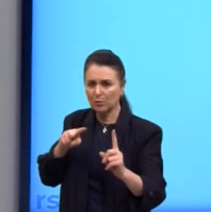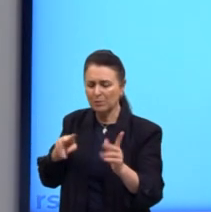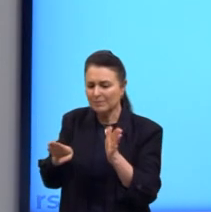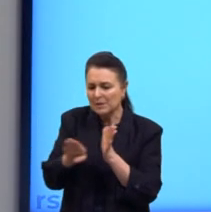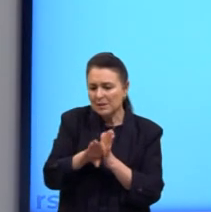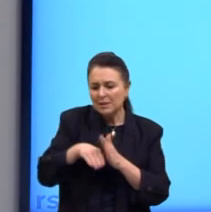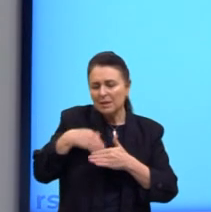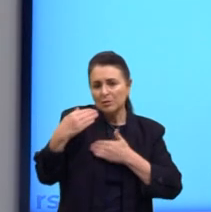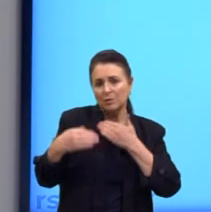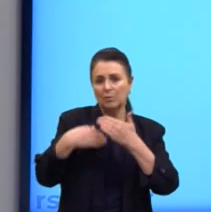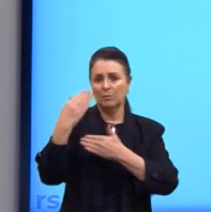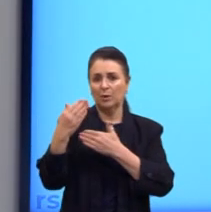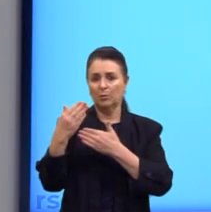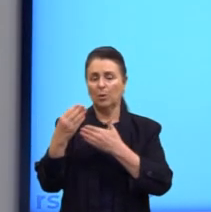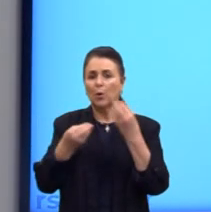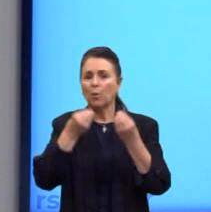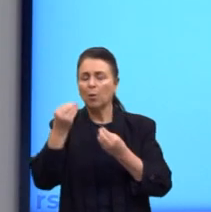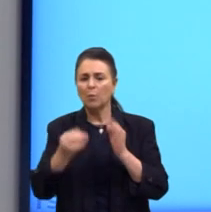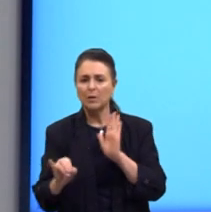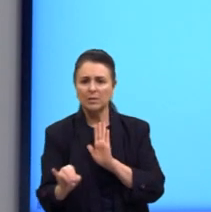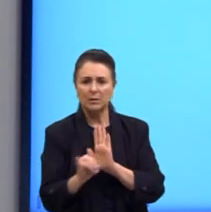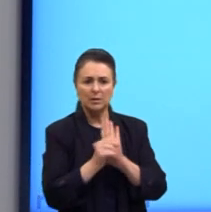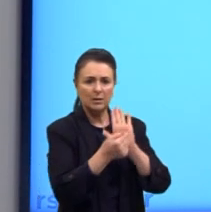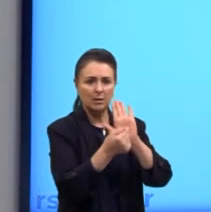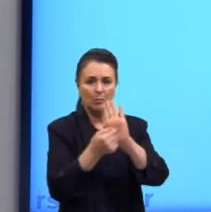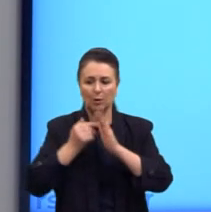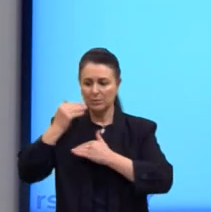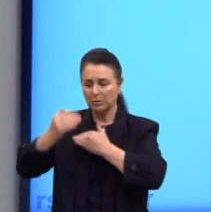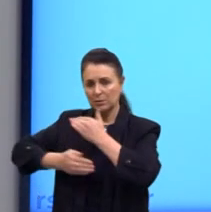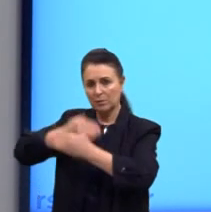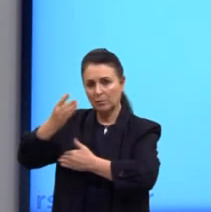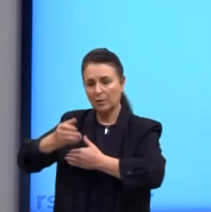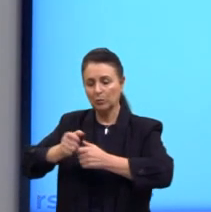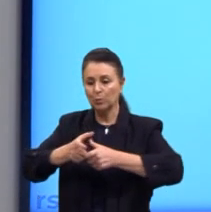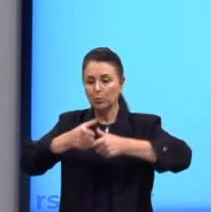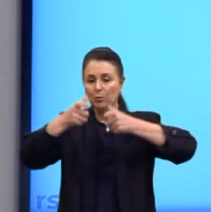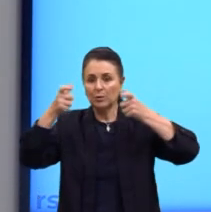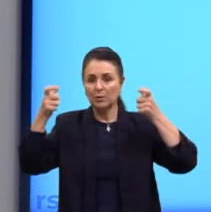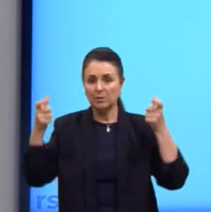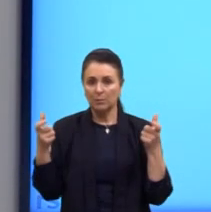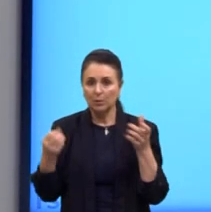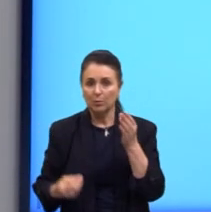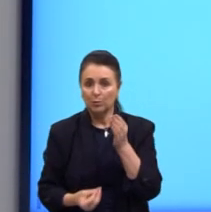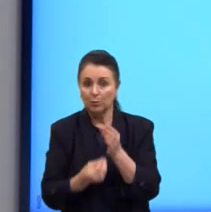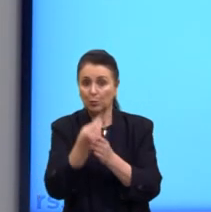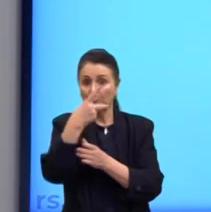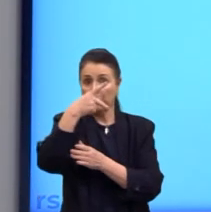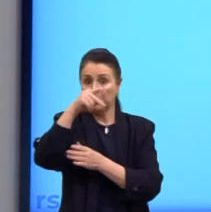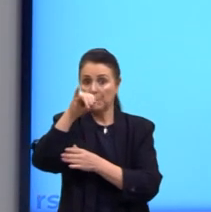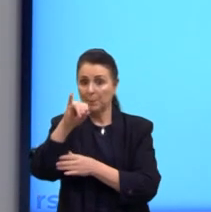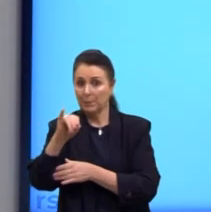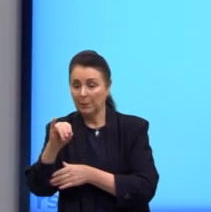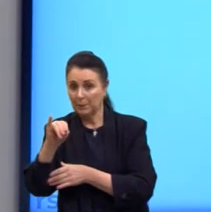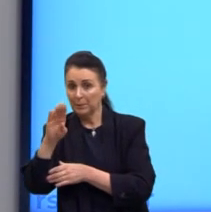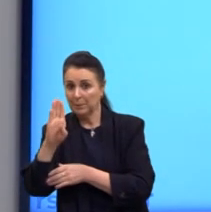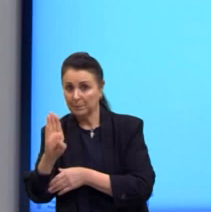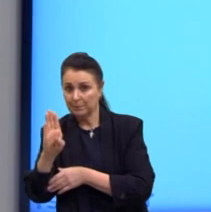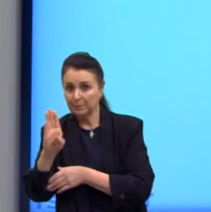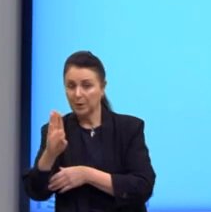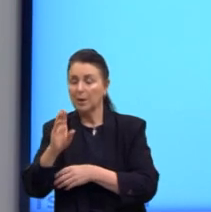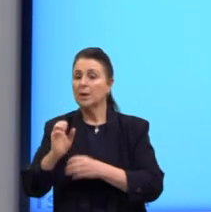desenvolvimento, como as que identificam desenvolvimento com o crescimento do produto nacional bruto ou industrialização.